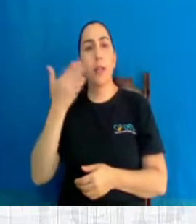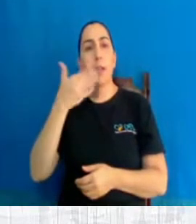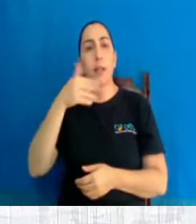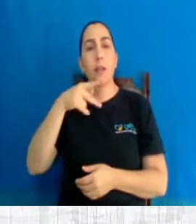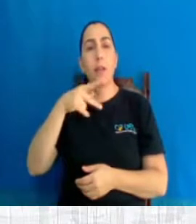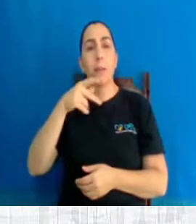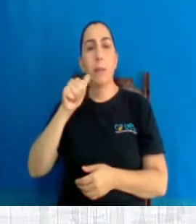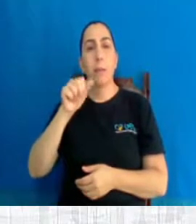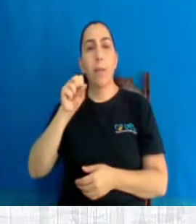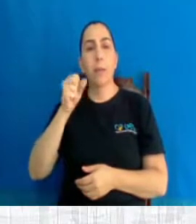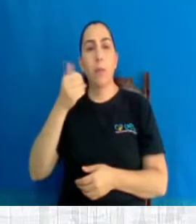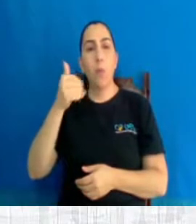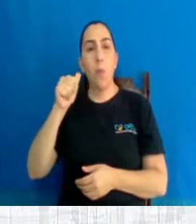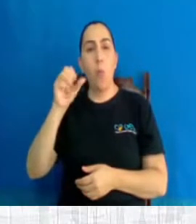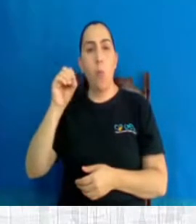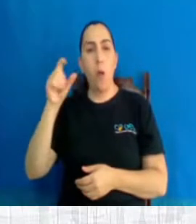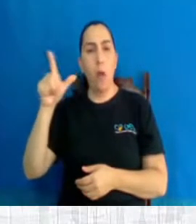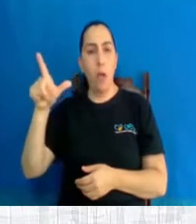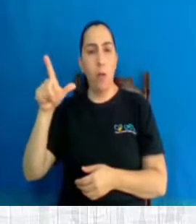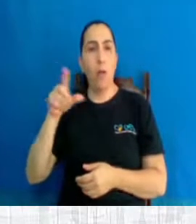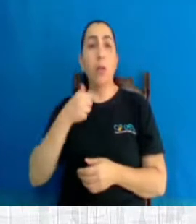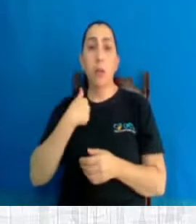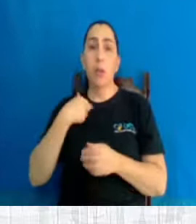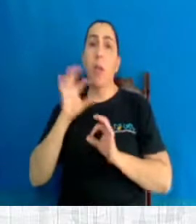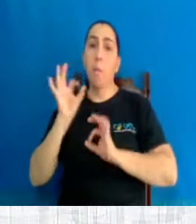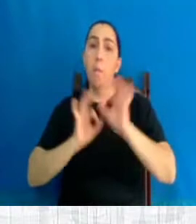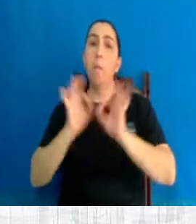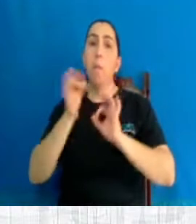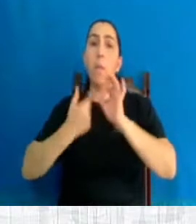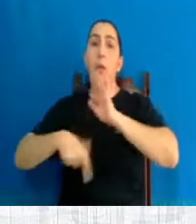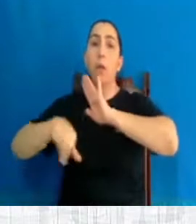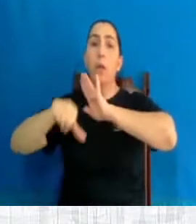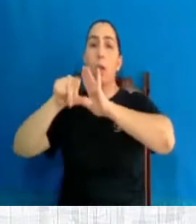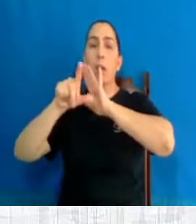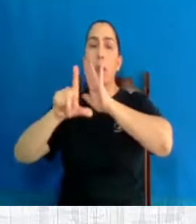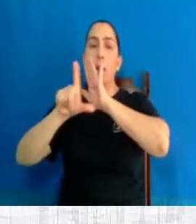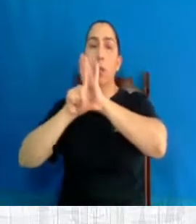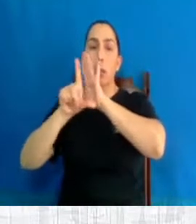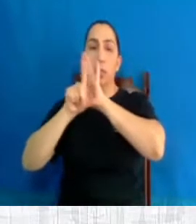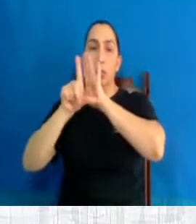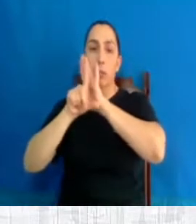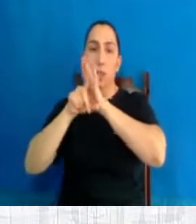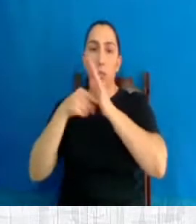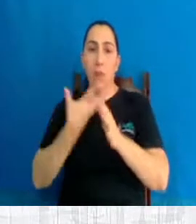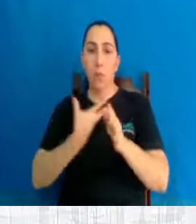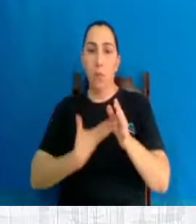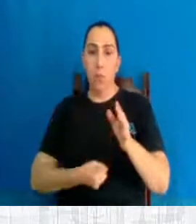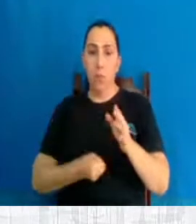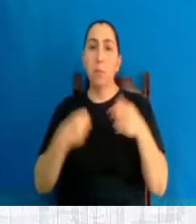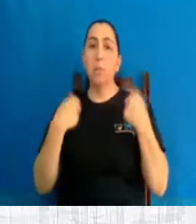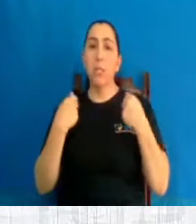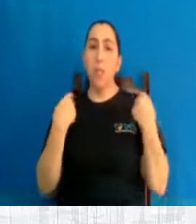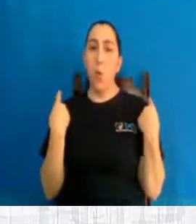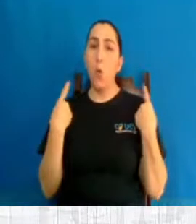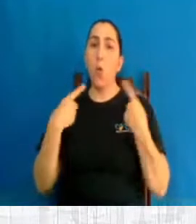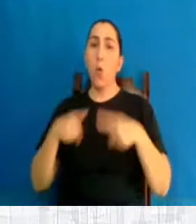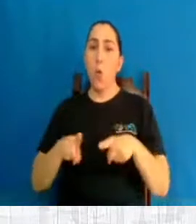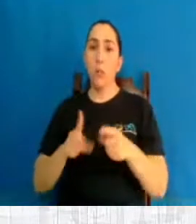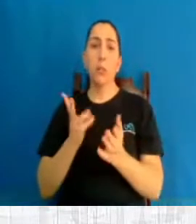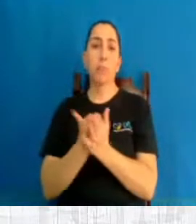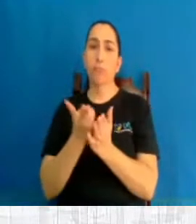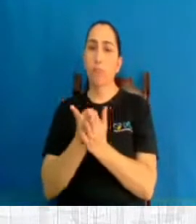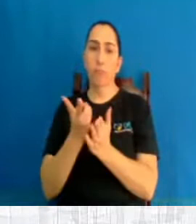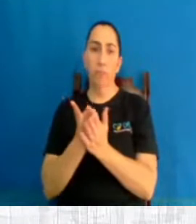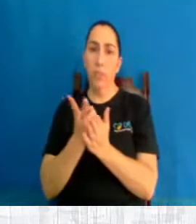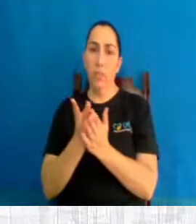DPF 442, que propõe a legalização do aborto até a 12ª semana no Supremo, vamos ser contra isso, vamos nos manifestar sempre, pessoal?